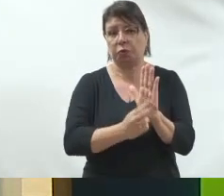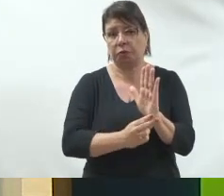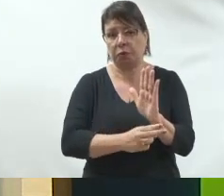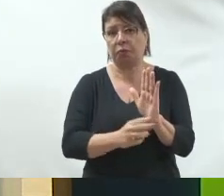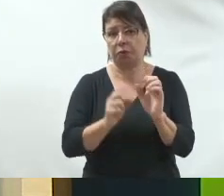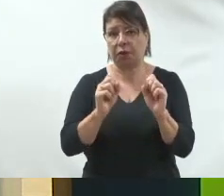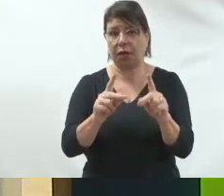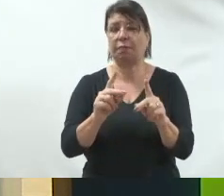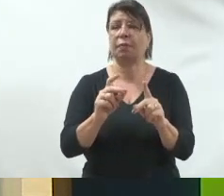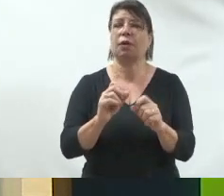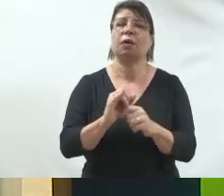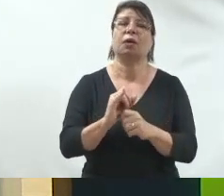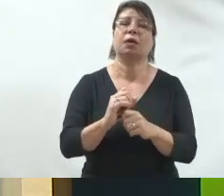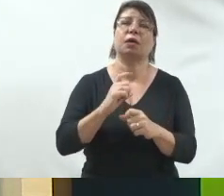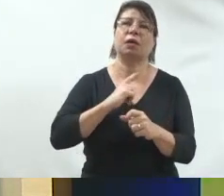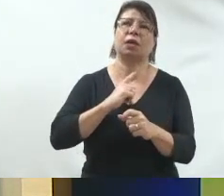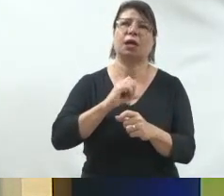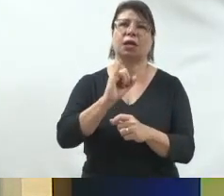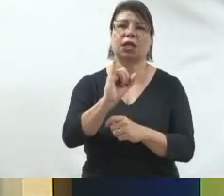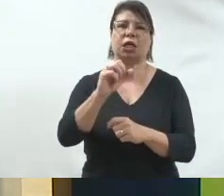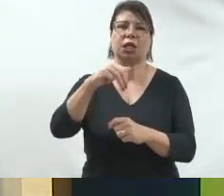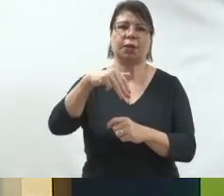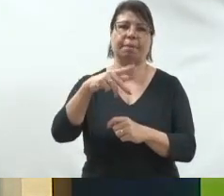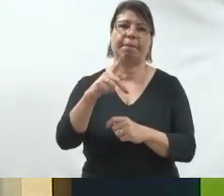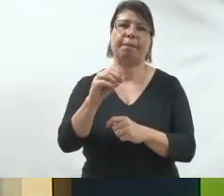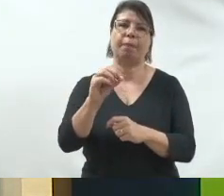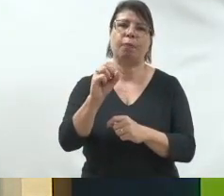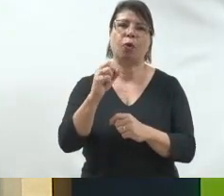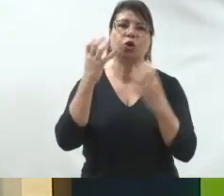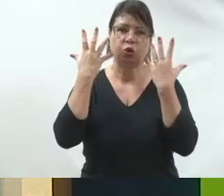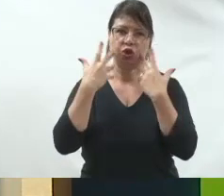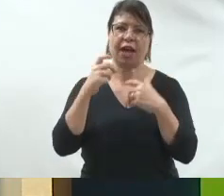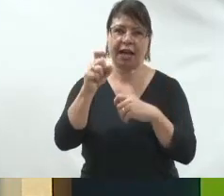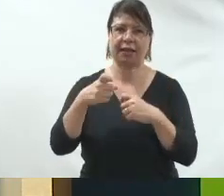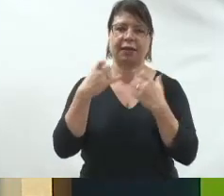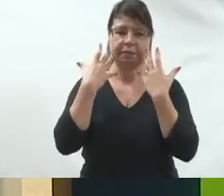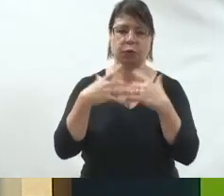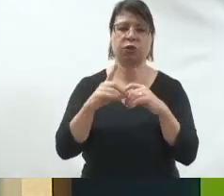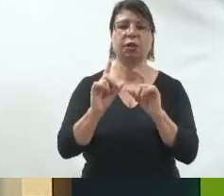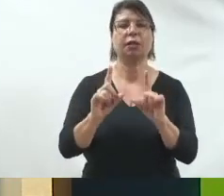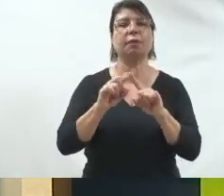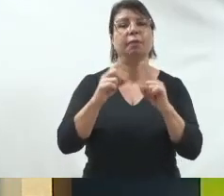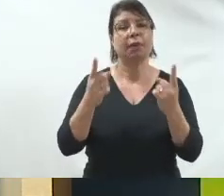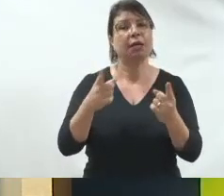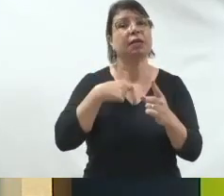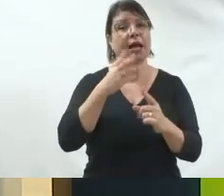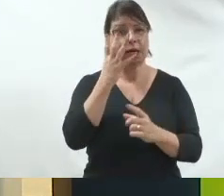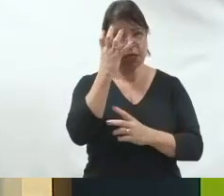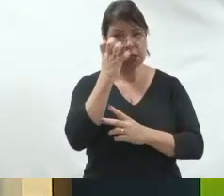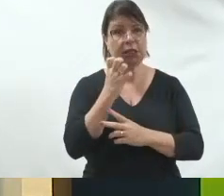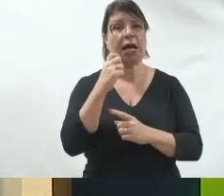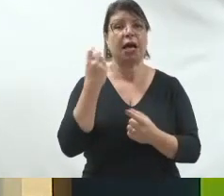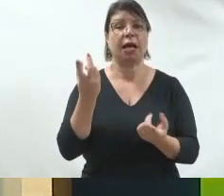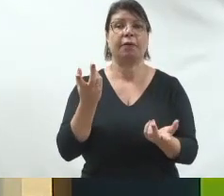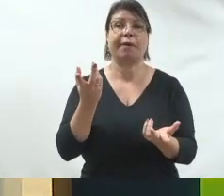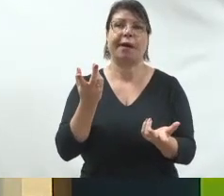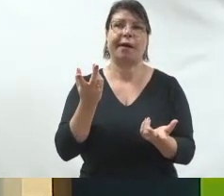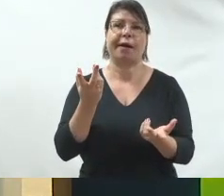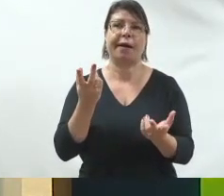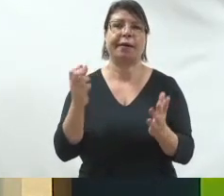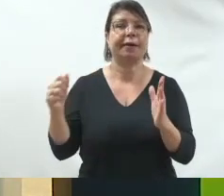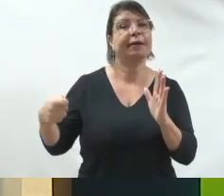é uma contravenção, um crime eleitoral, a aquisição de bancos de dados que você não tenha produzido.